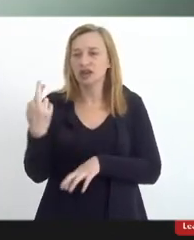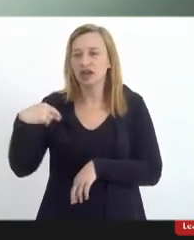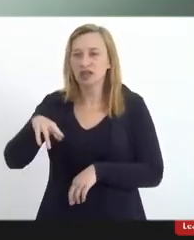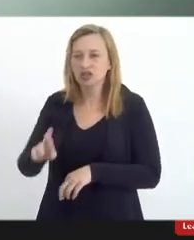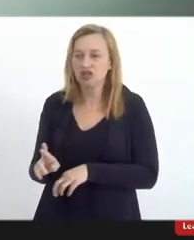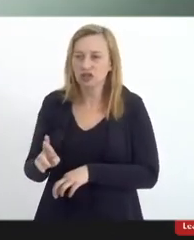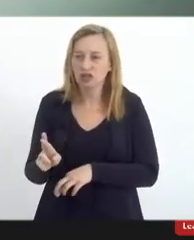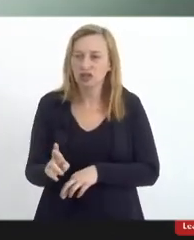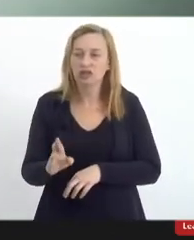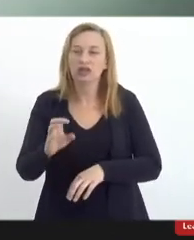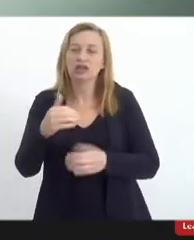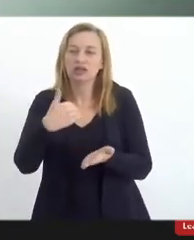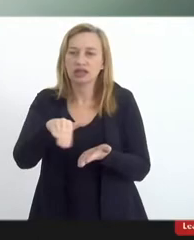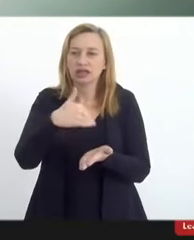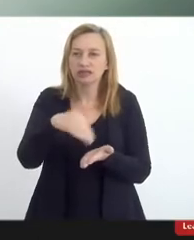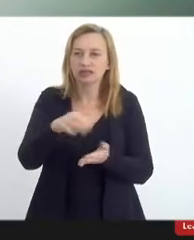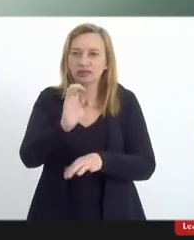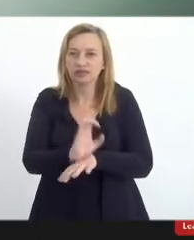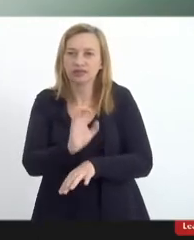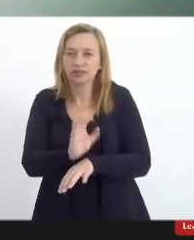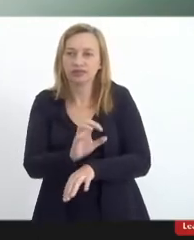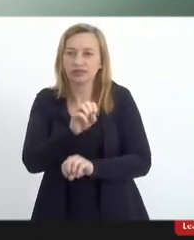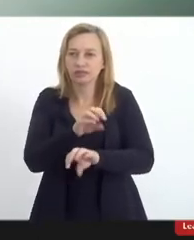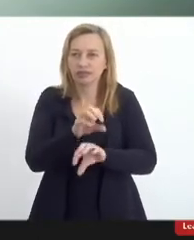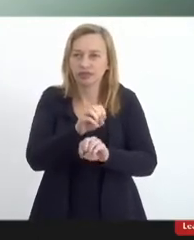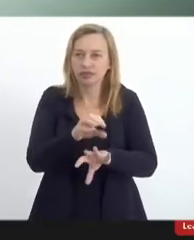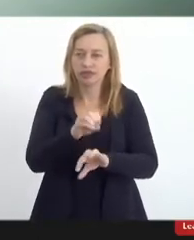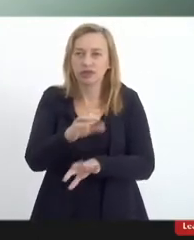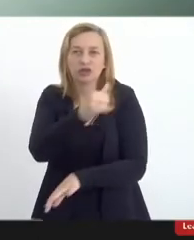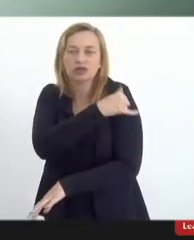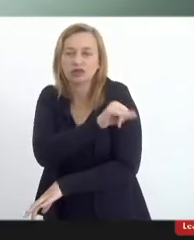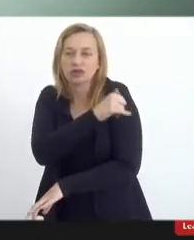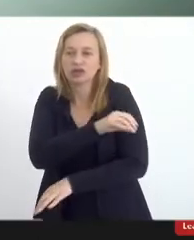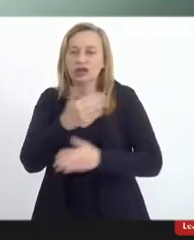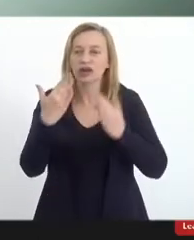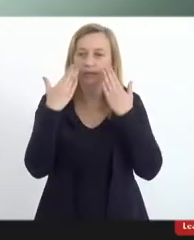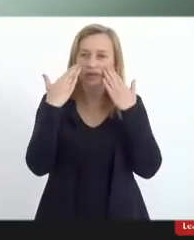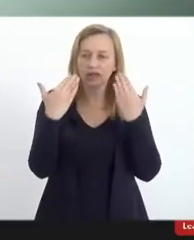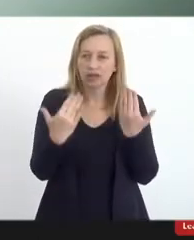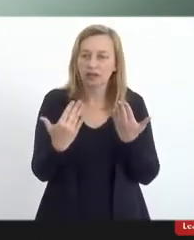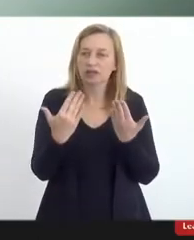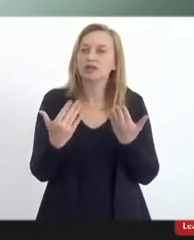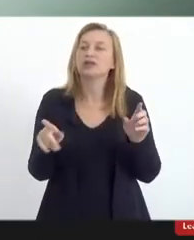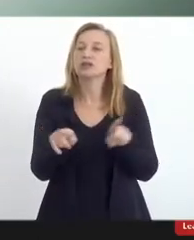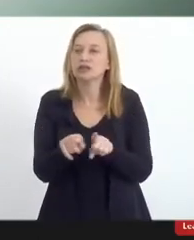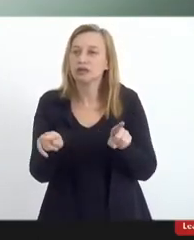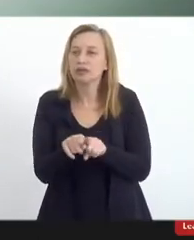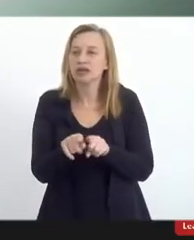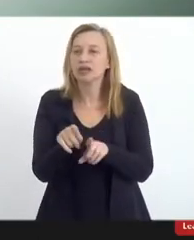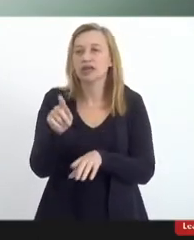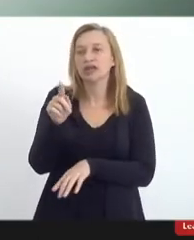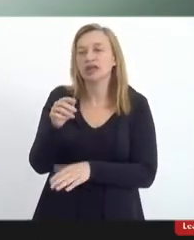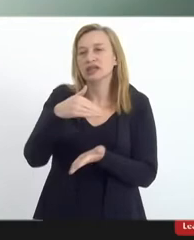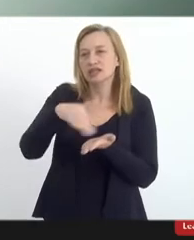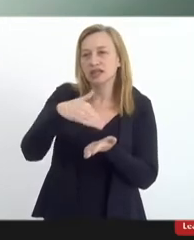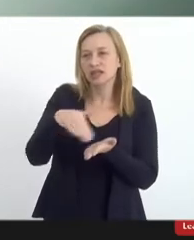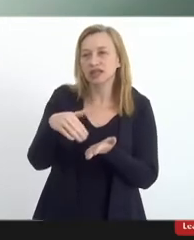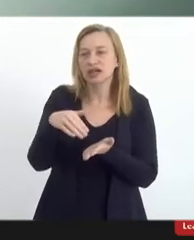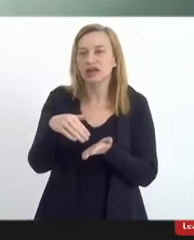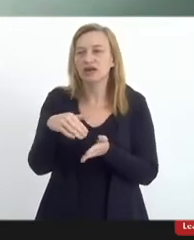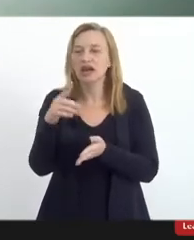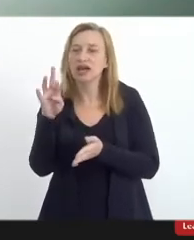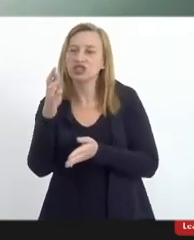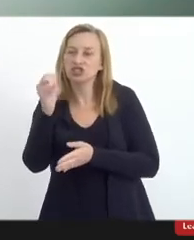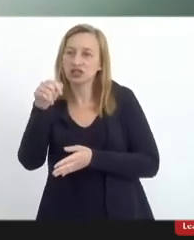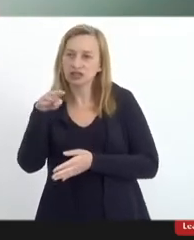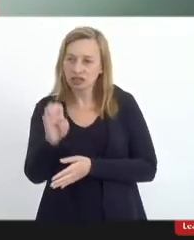Educação do Rio de Janeiro, representando nesse ato o secretário Alexandre Valles, secretário estadual de